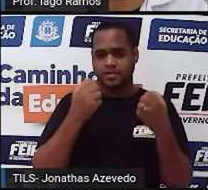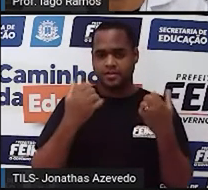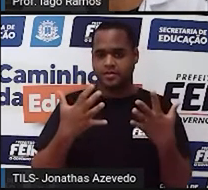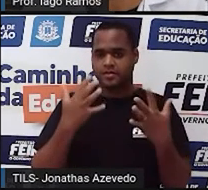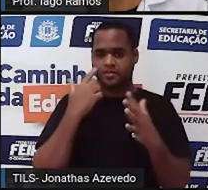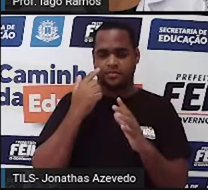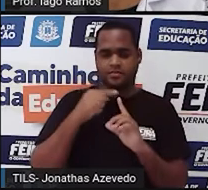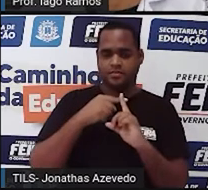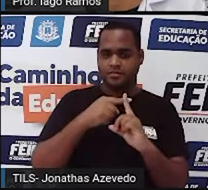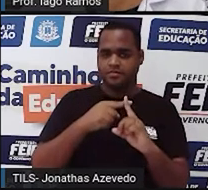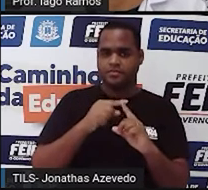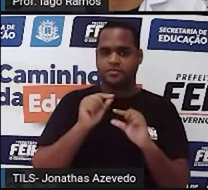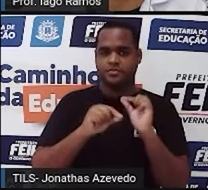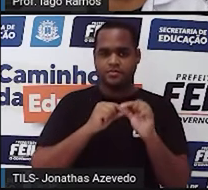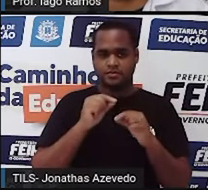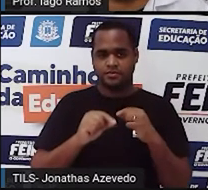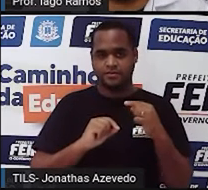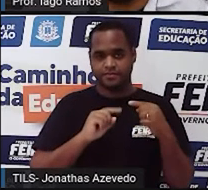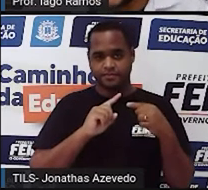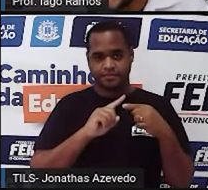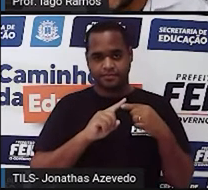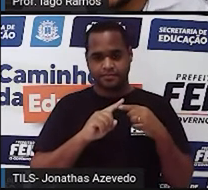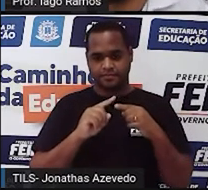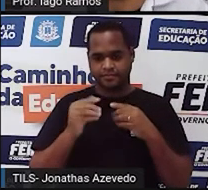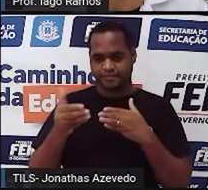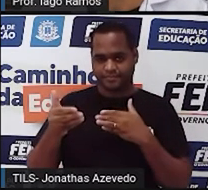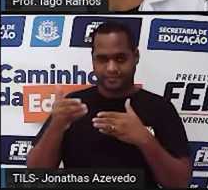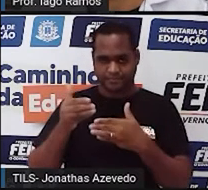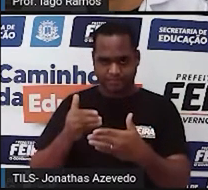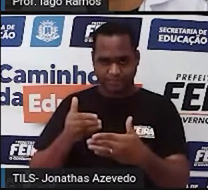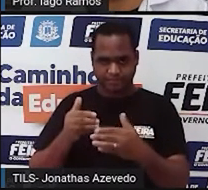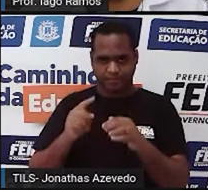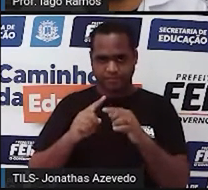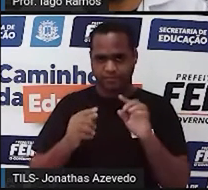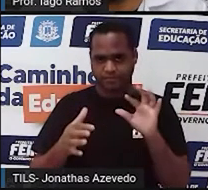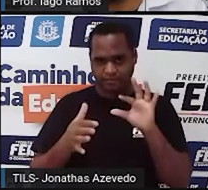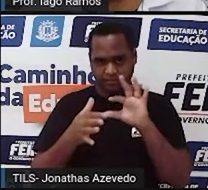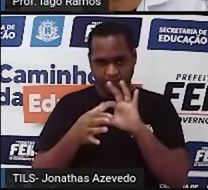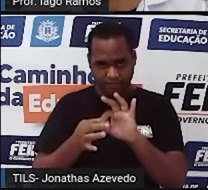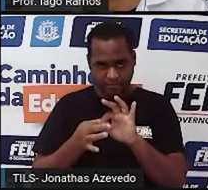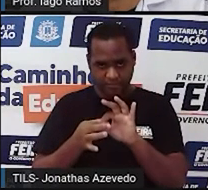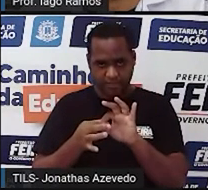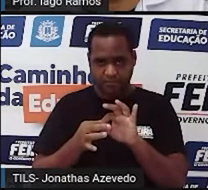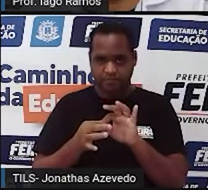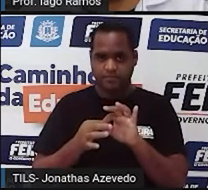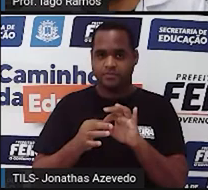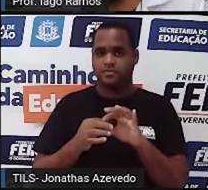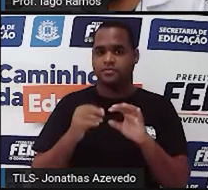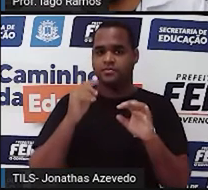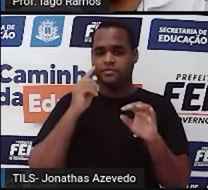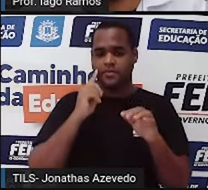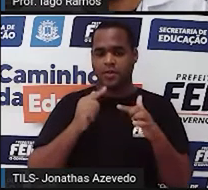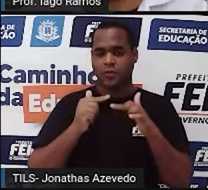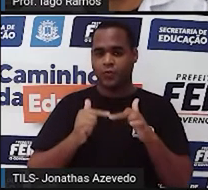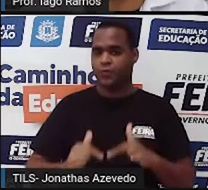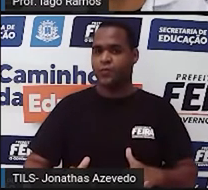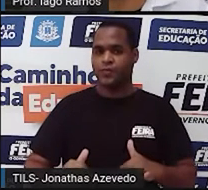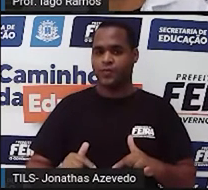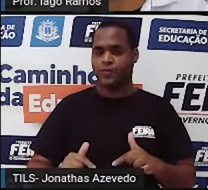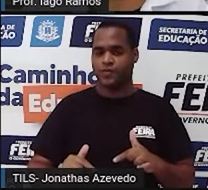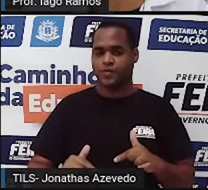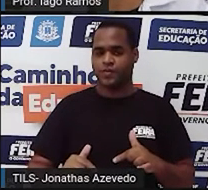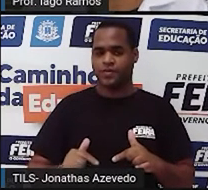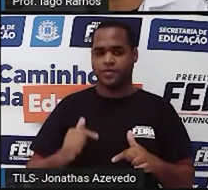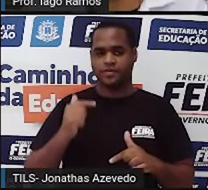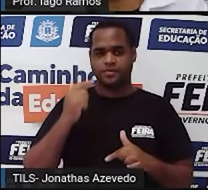adição que são a propriedade comutativa, a associativa, o elemento neutro, e aquela